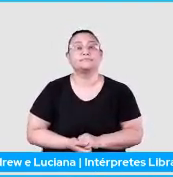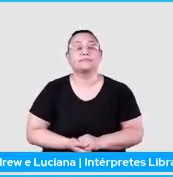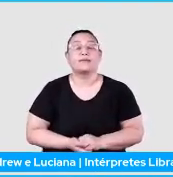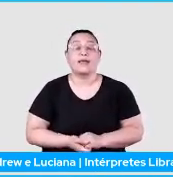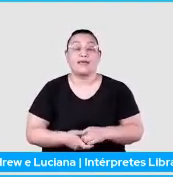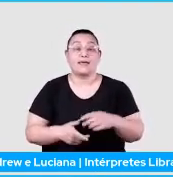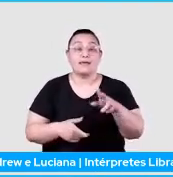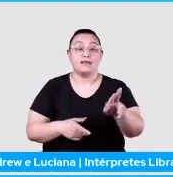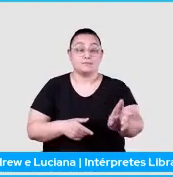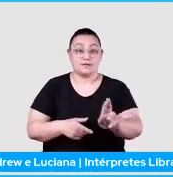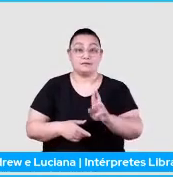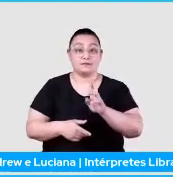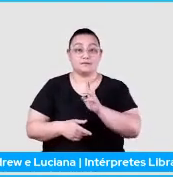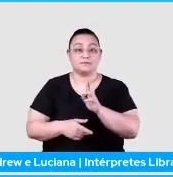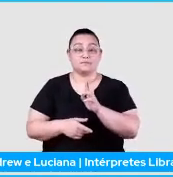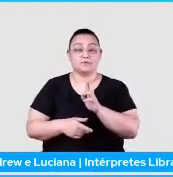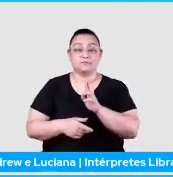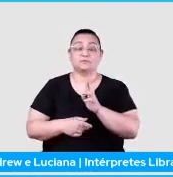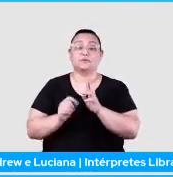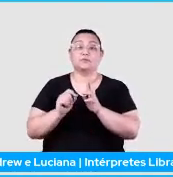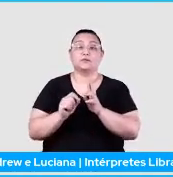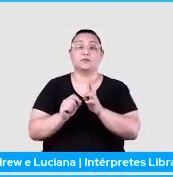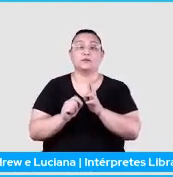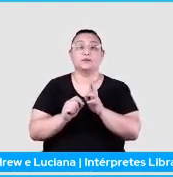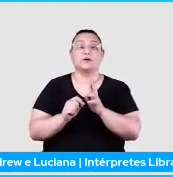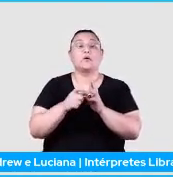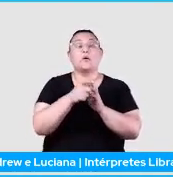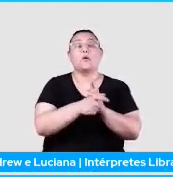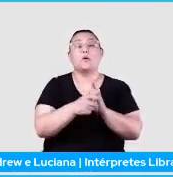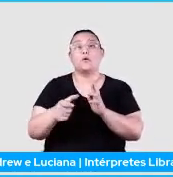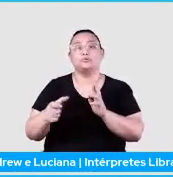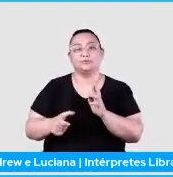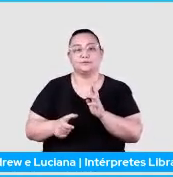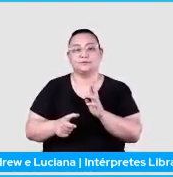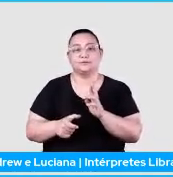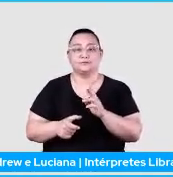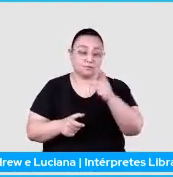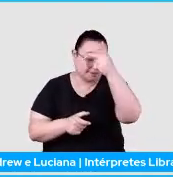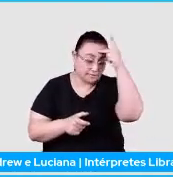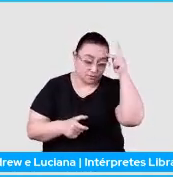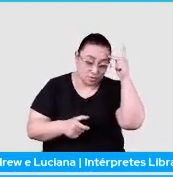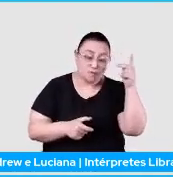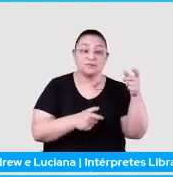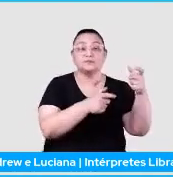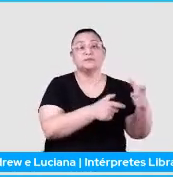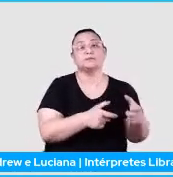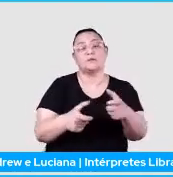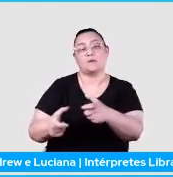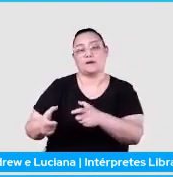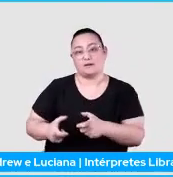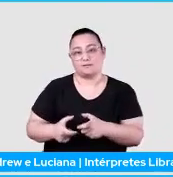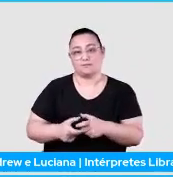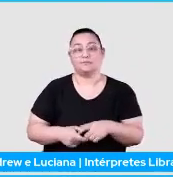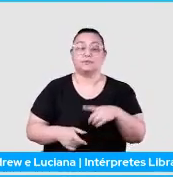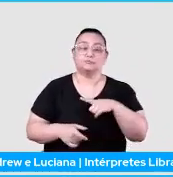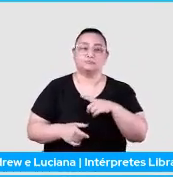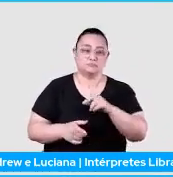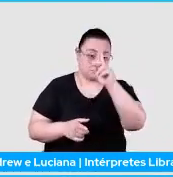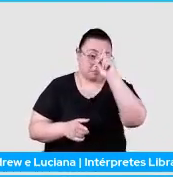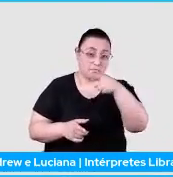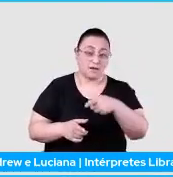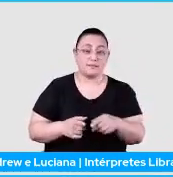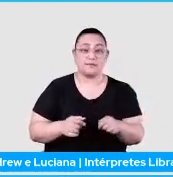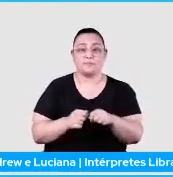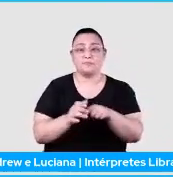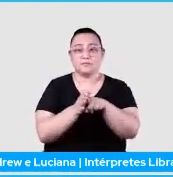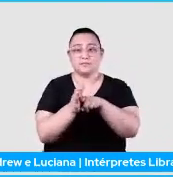diga, dado uma sentença, onde estão pessoas e locais. Dada essa sentença, a gente olha aqui,